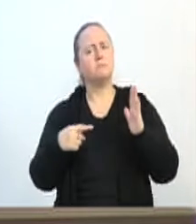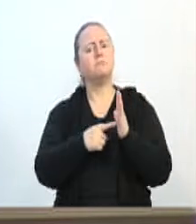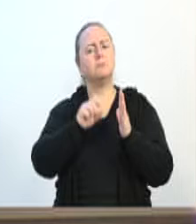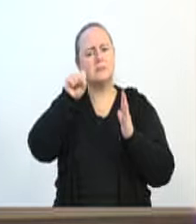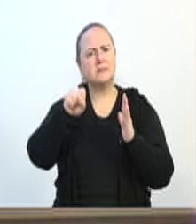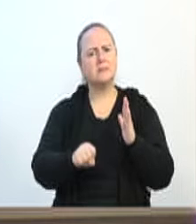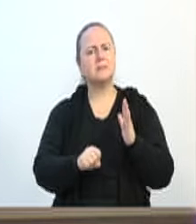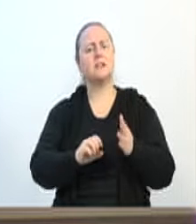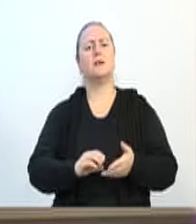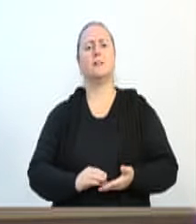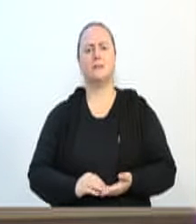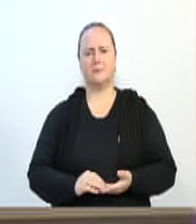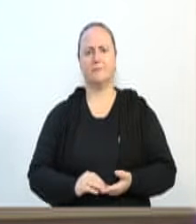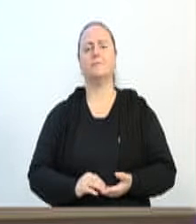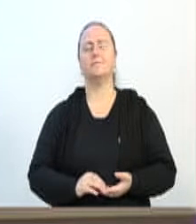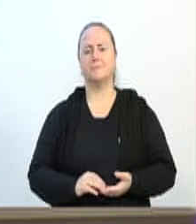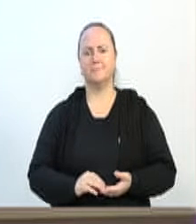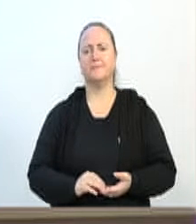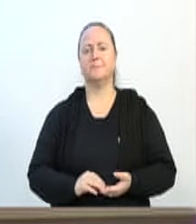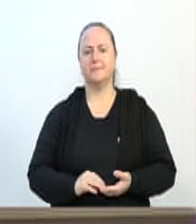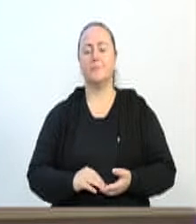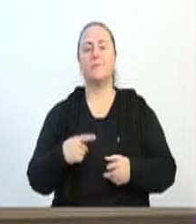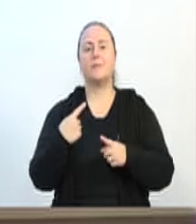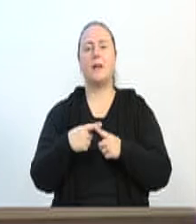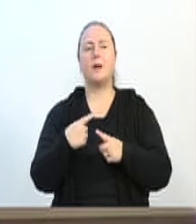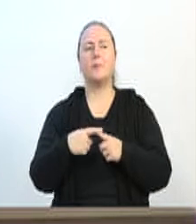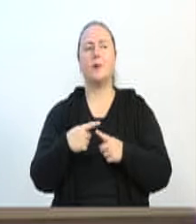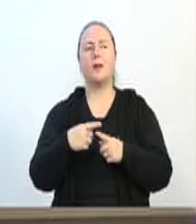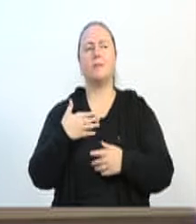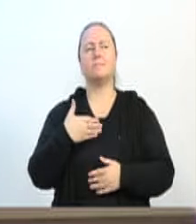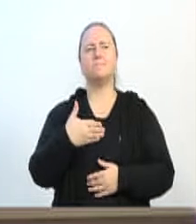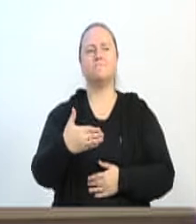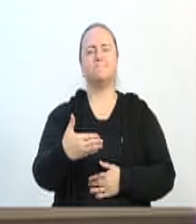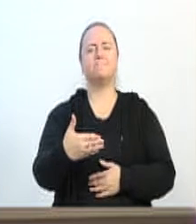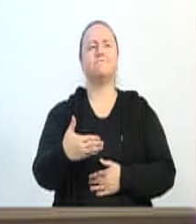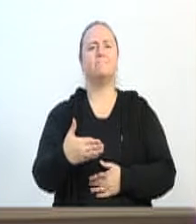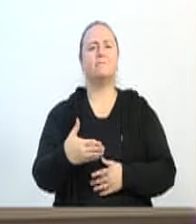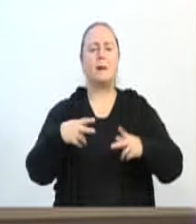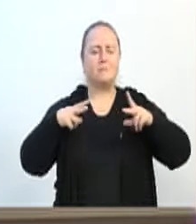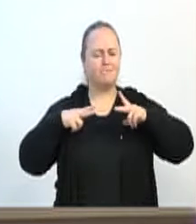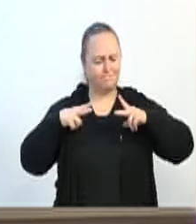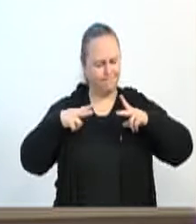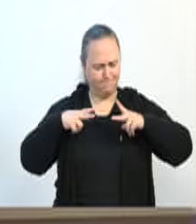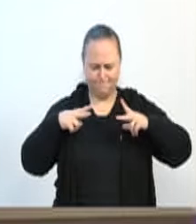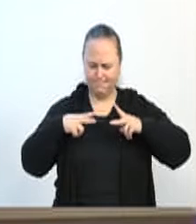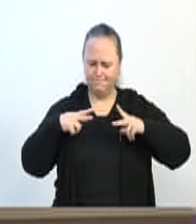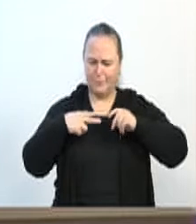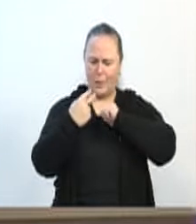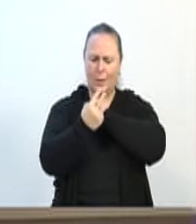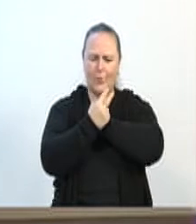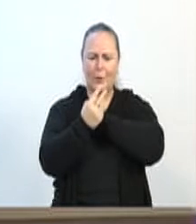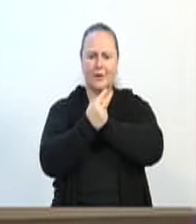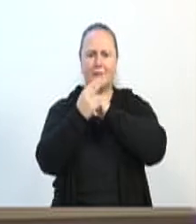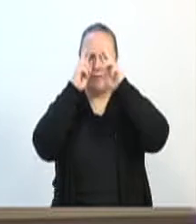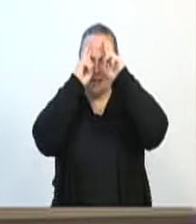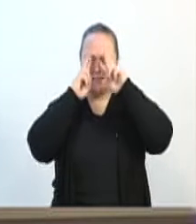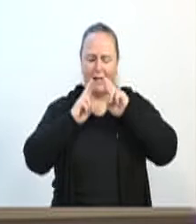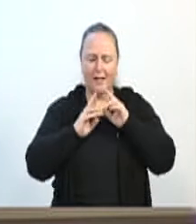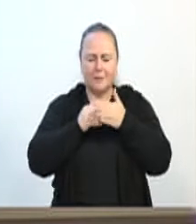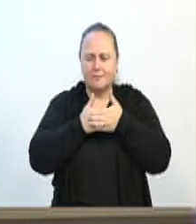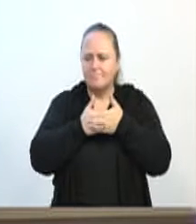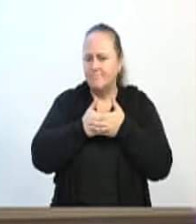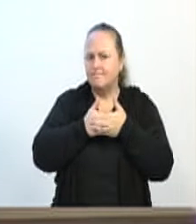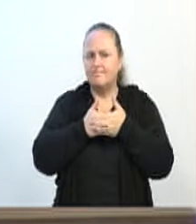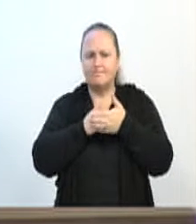terão a sua privacidade um pouco mais respeitada, mais preservada,